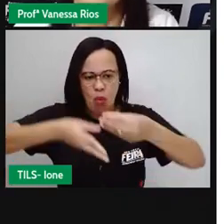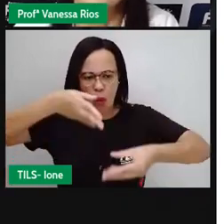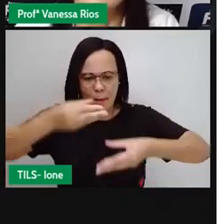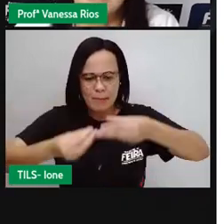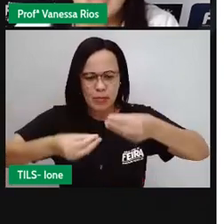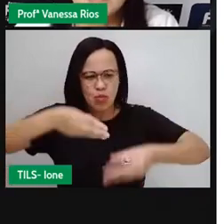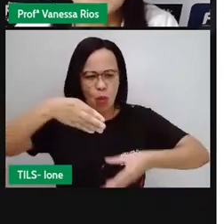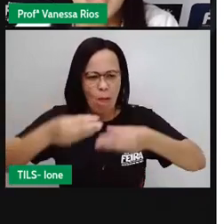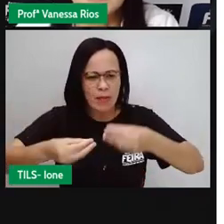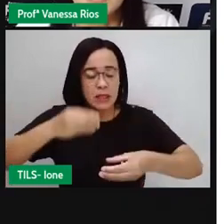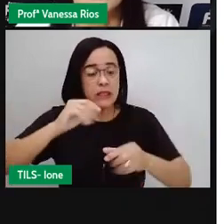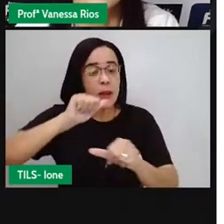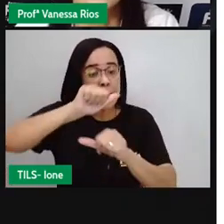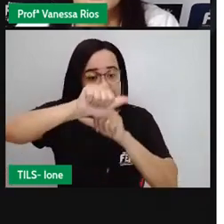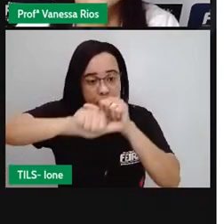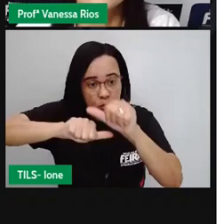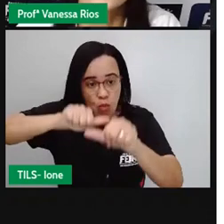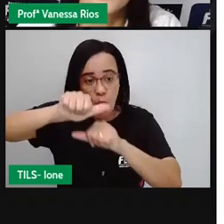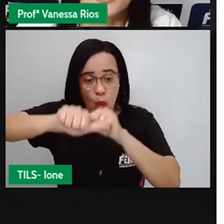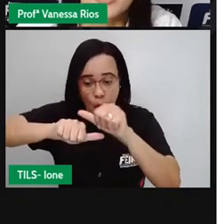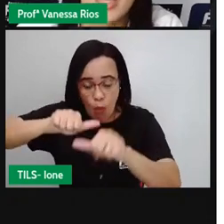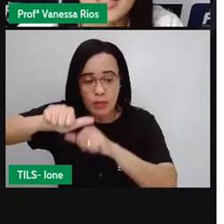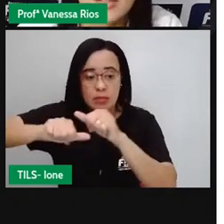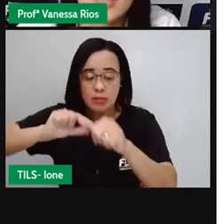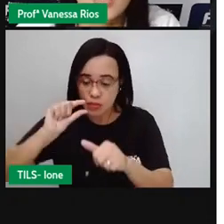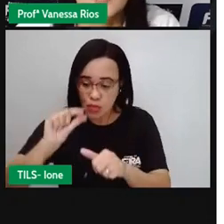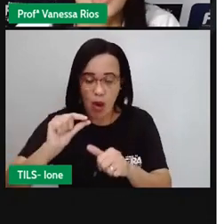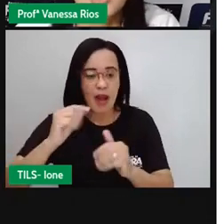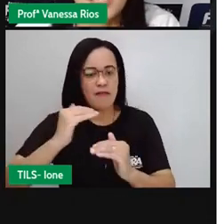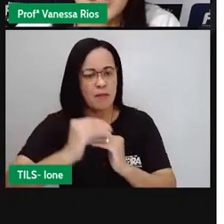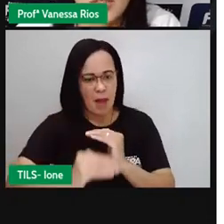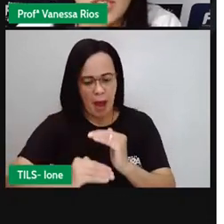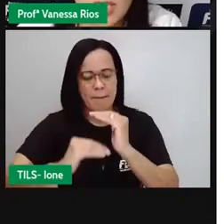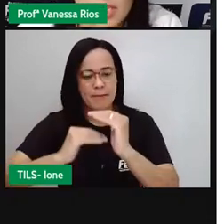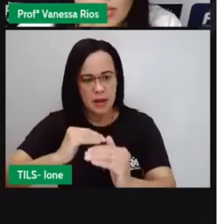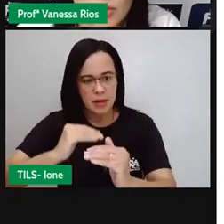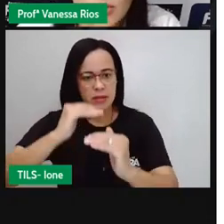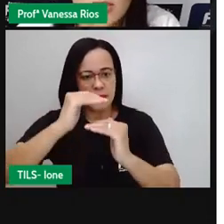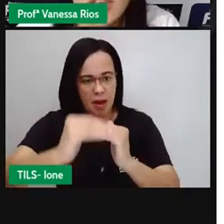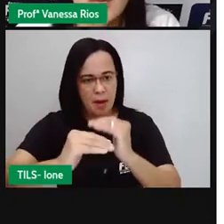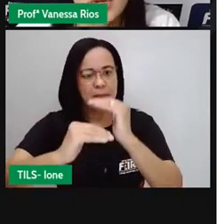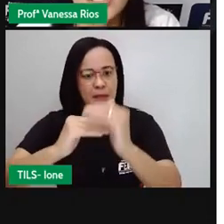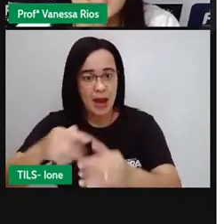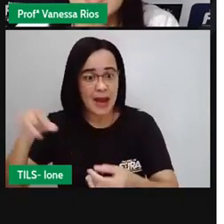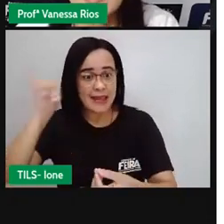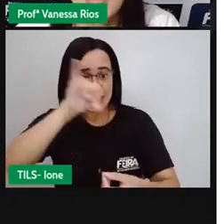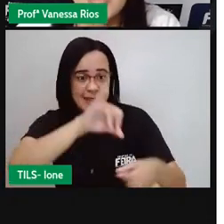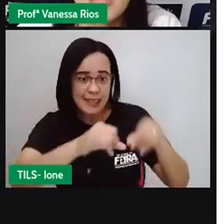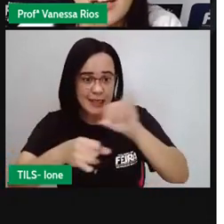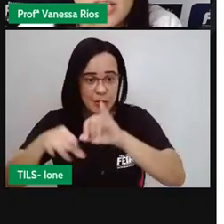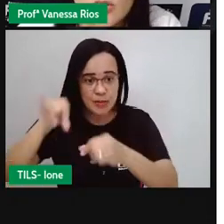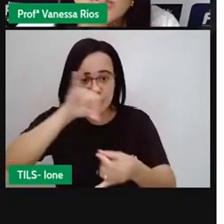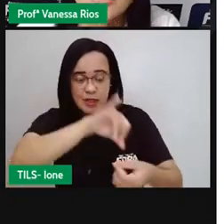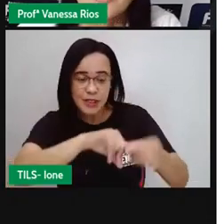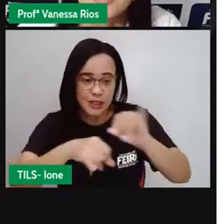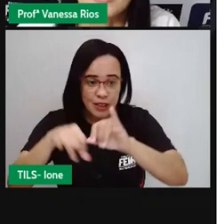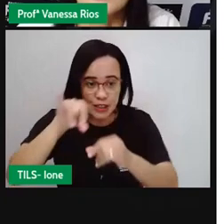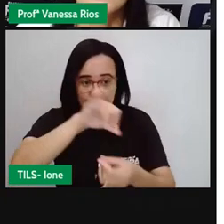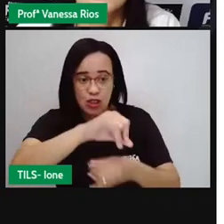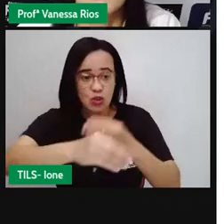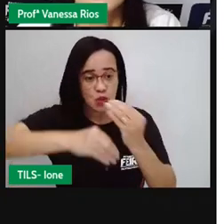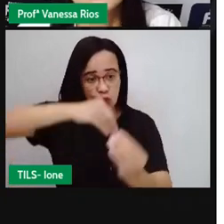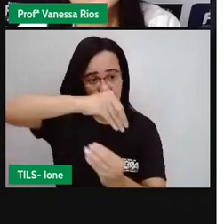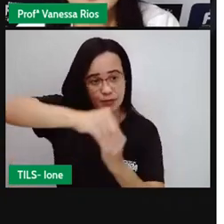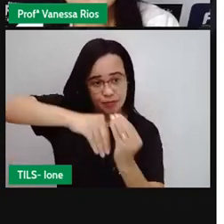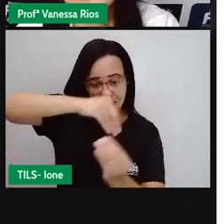e esse bolo alimentar passa por outros processos, processos químicos, processos mecânicos também,